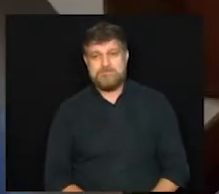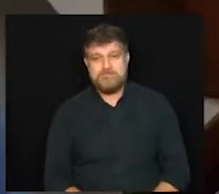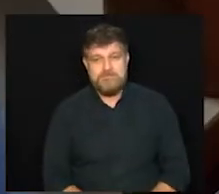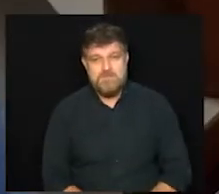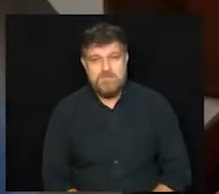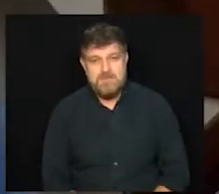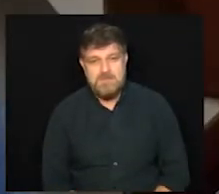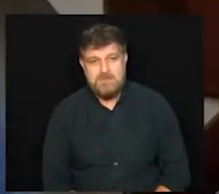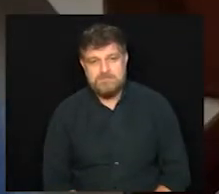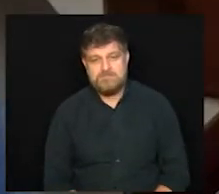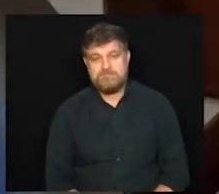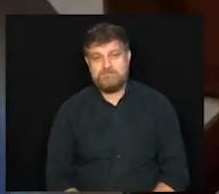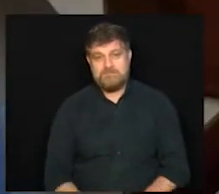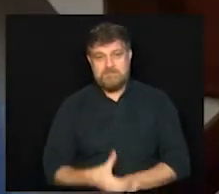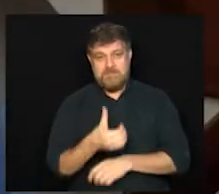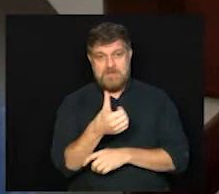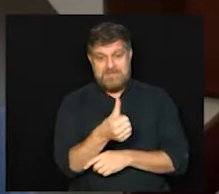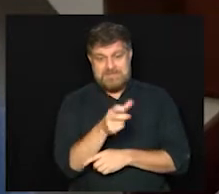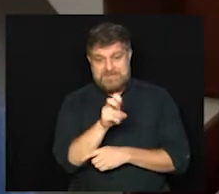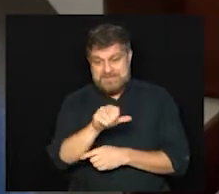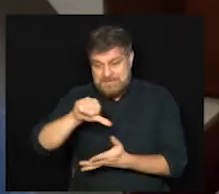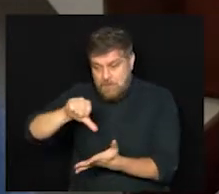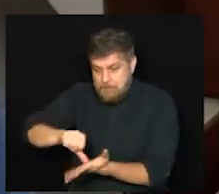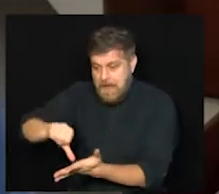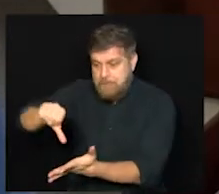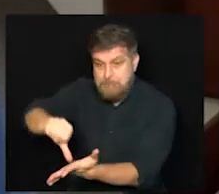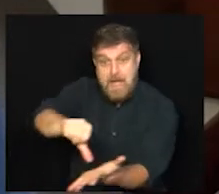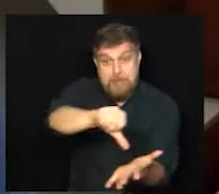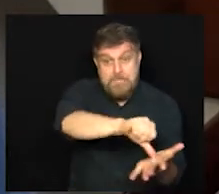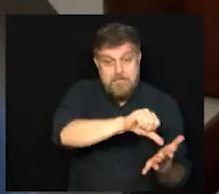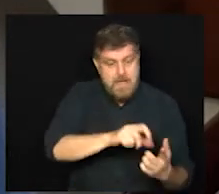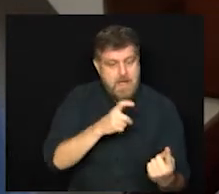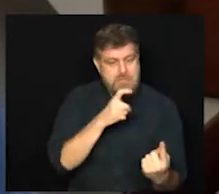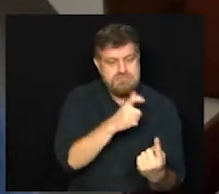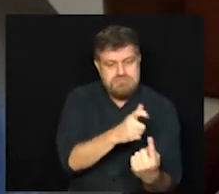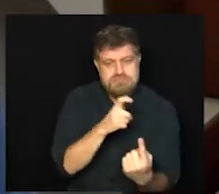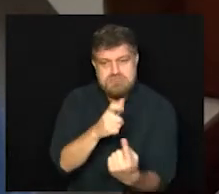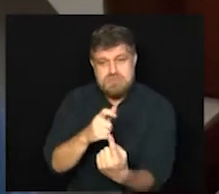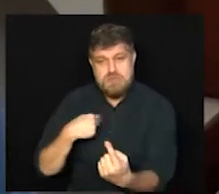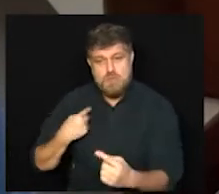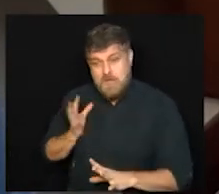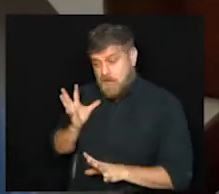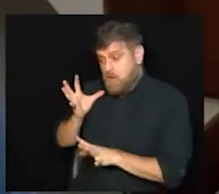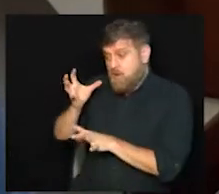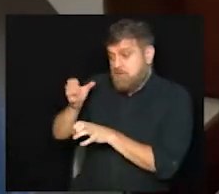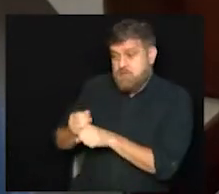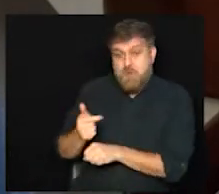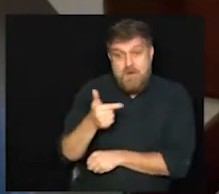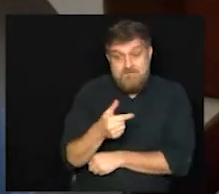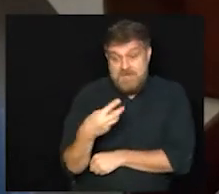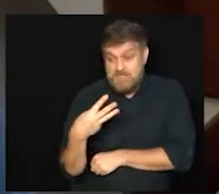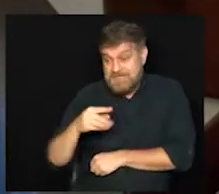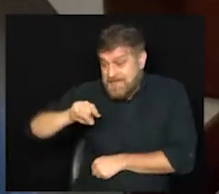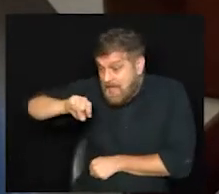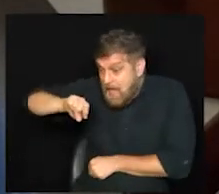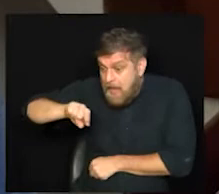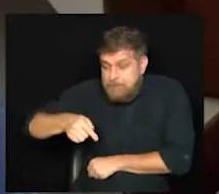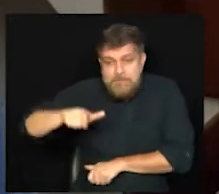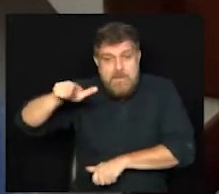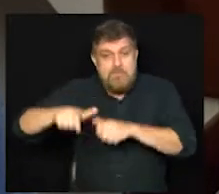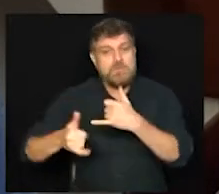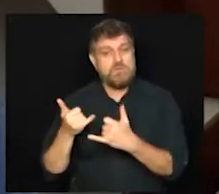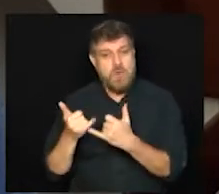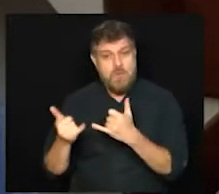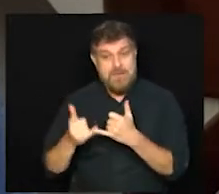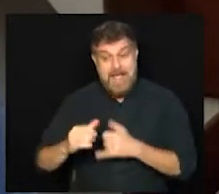Em 65 pontos de vacinação, nós vacinamos quase 23 mil pessoas em